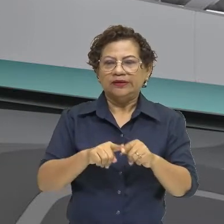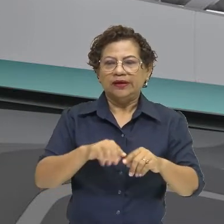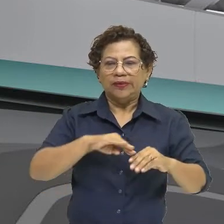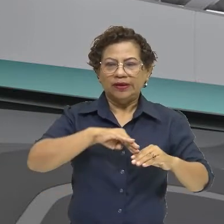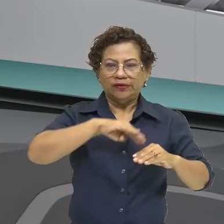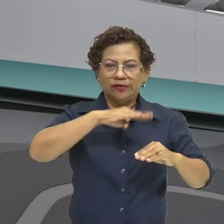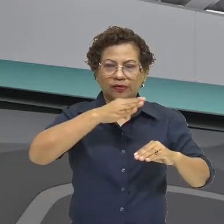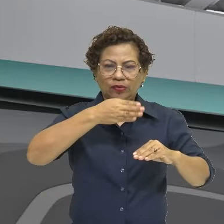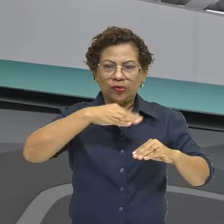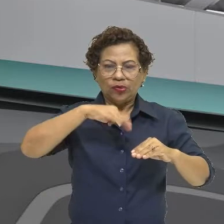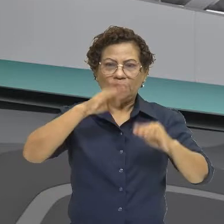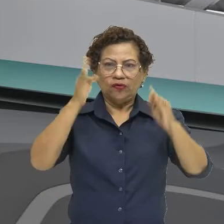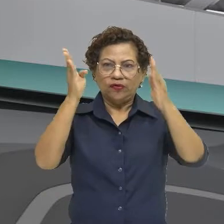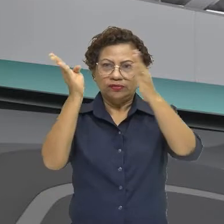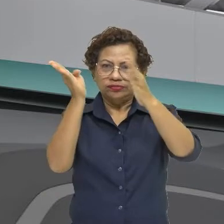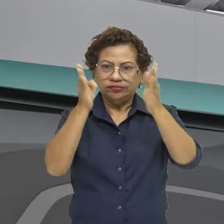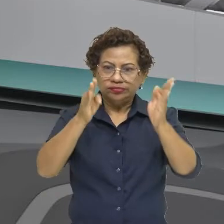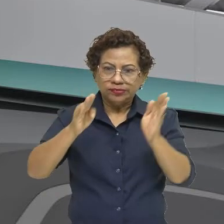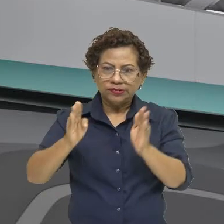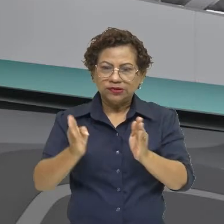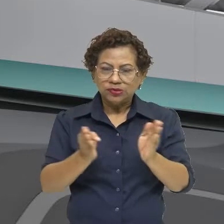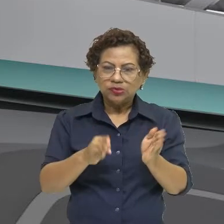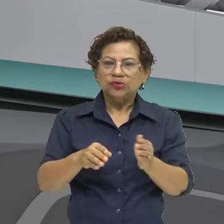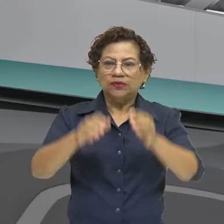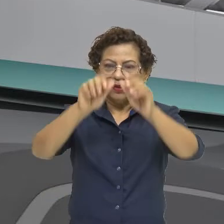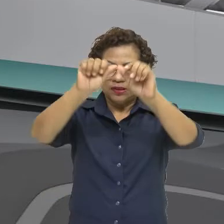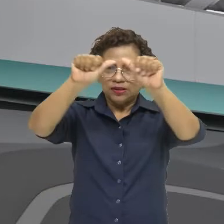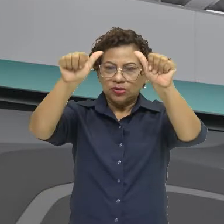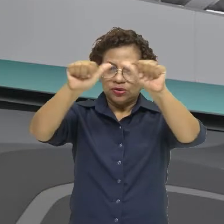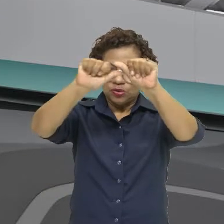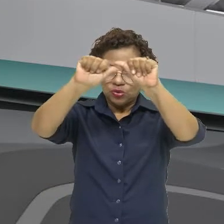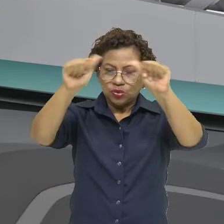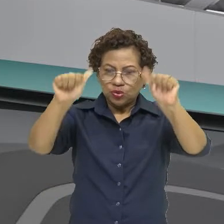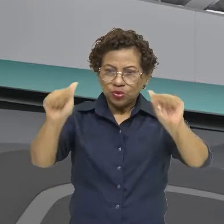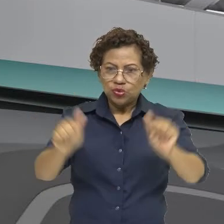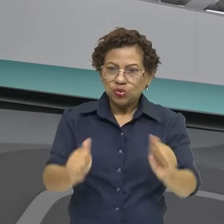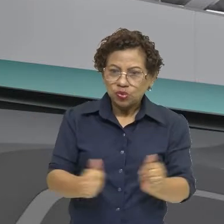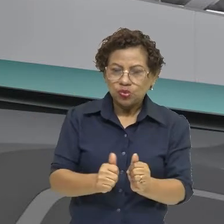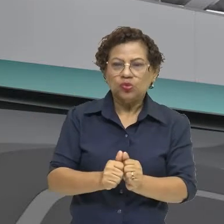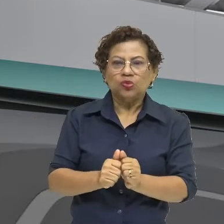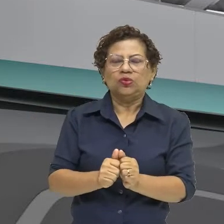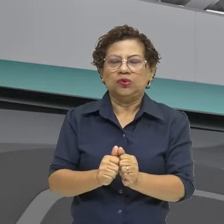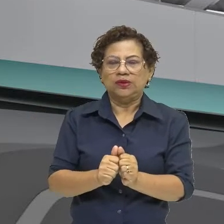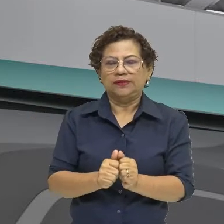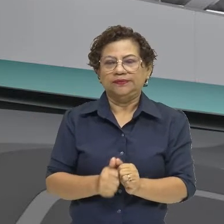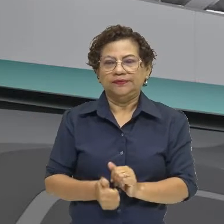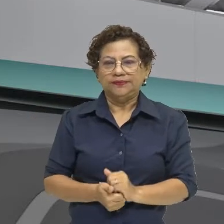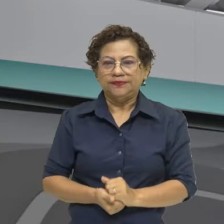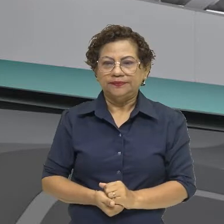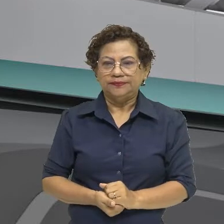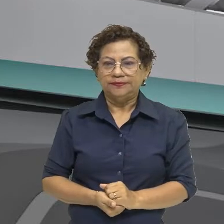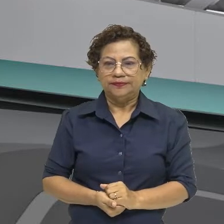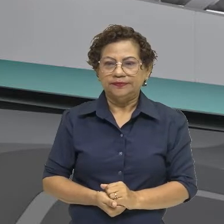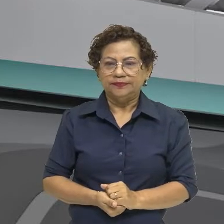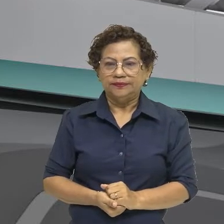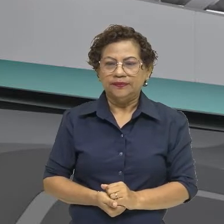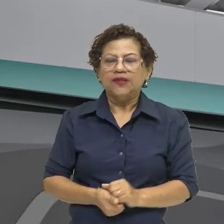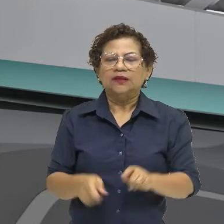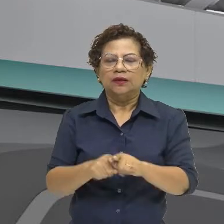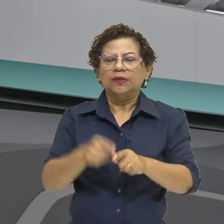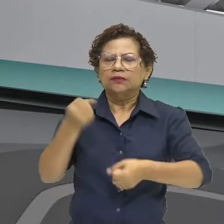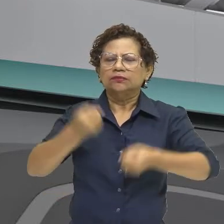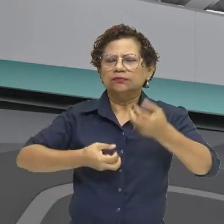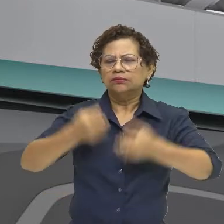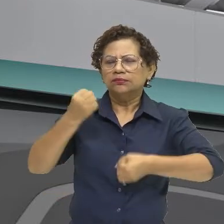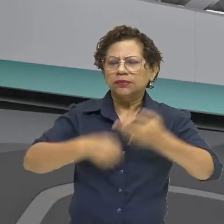né? A questão do ornamento, a escultura, ela está inserida na arquitetura. E aí, nós falamos também